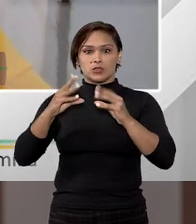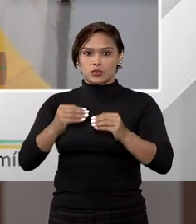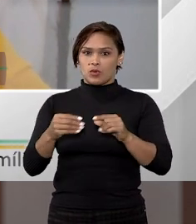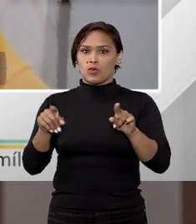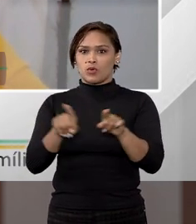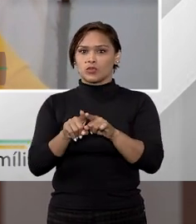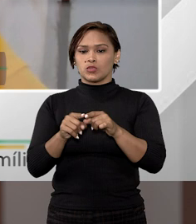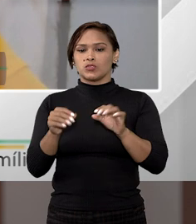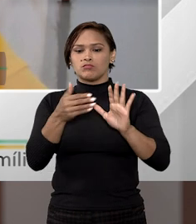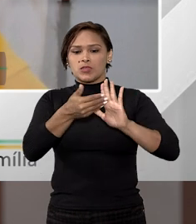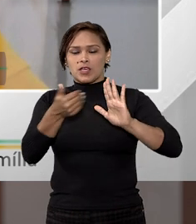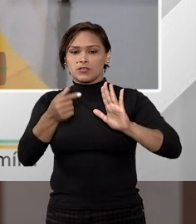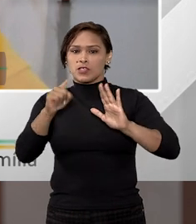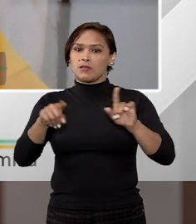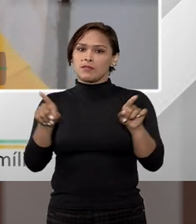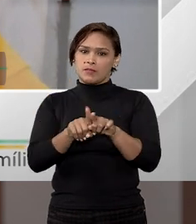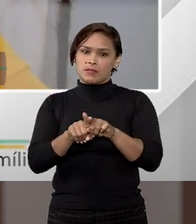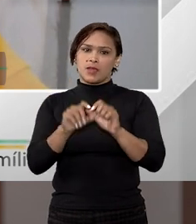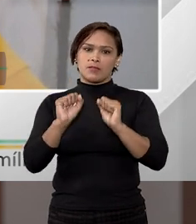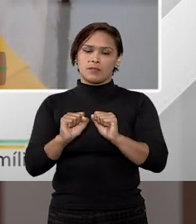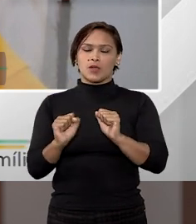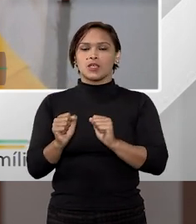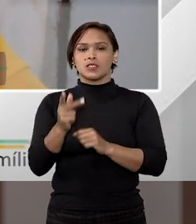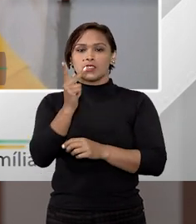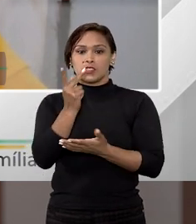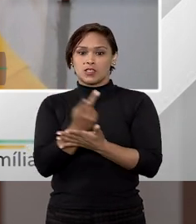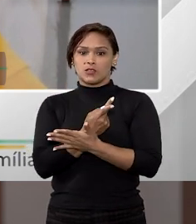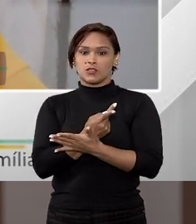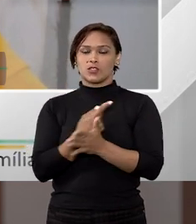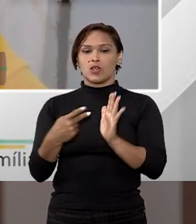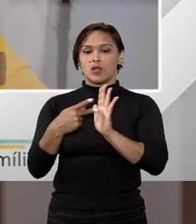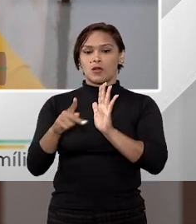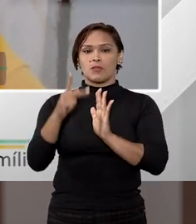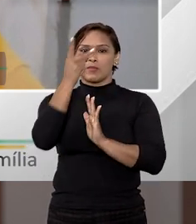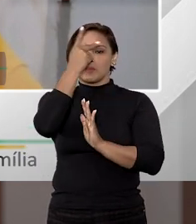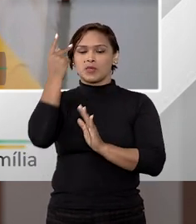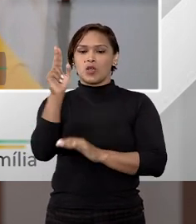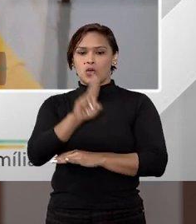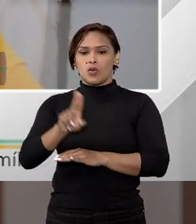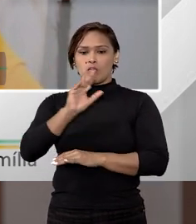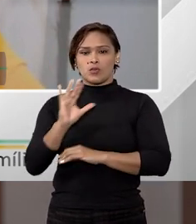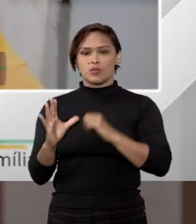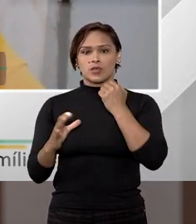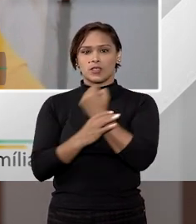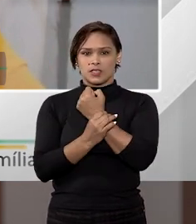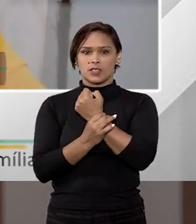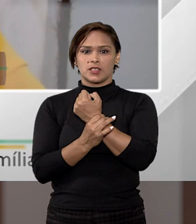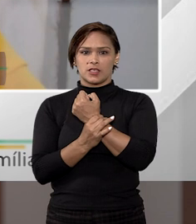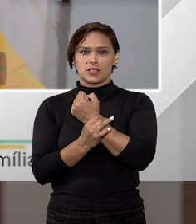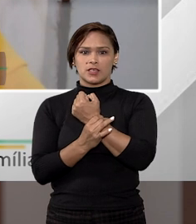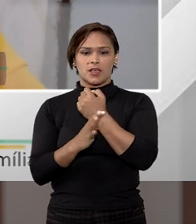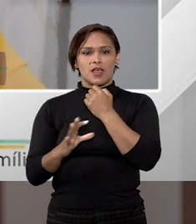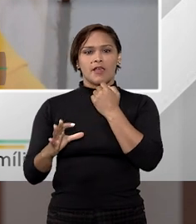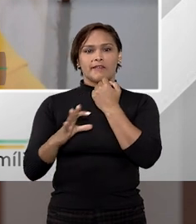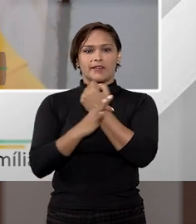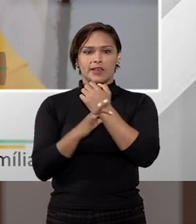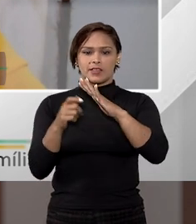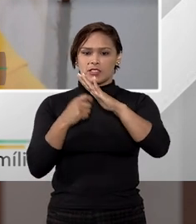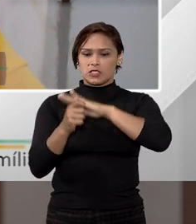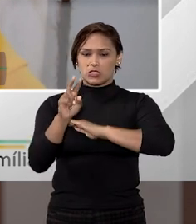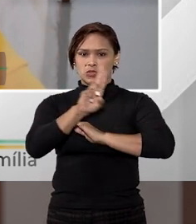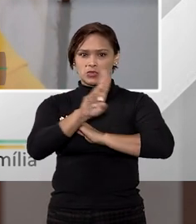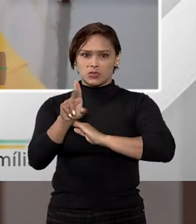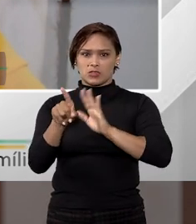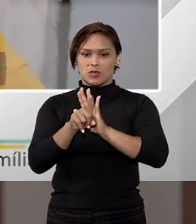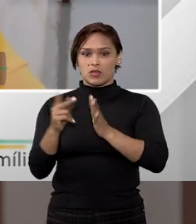penhorados, expropriados, mas também isso pode vir a acontecer quando o próprio sócio se utiliza como garante, a gente chama esse termo, termo de garante,